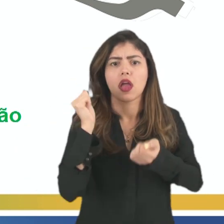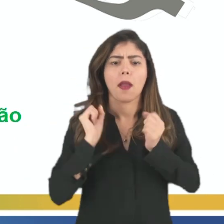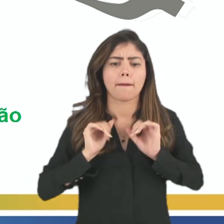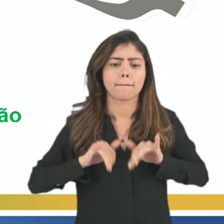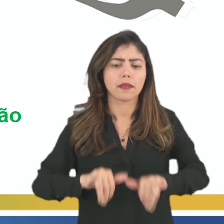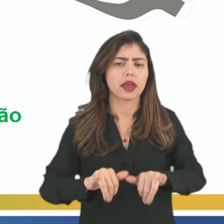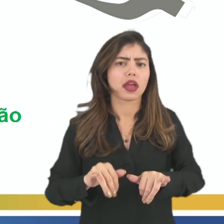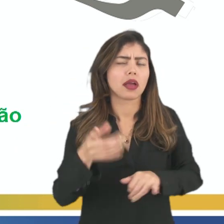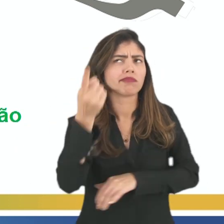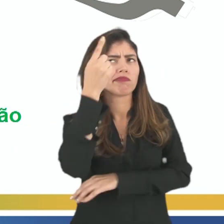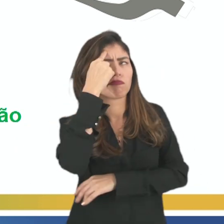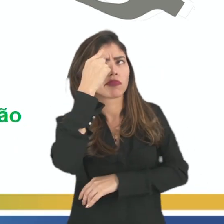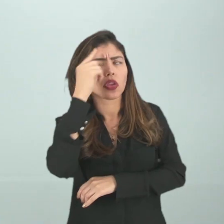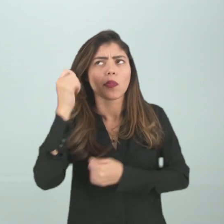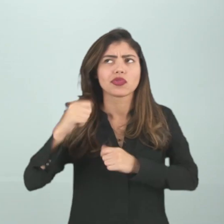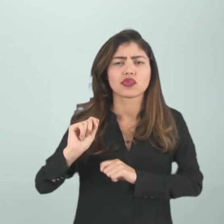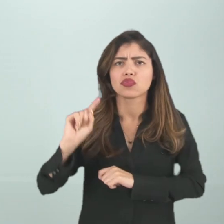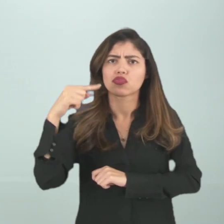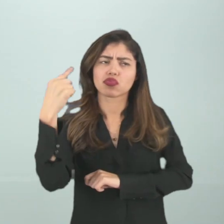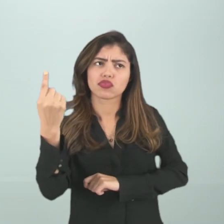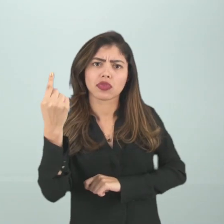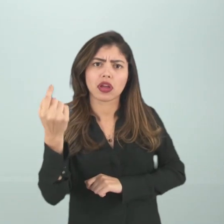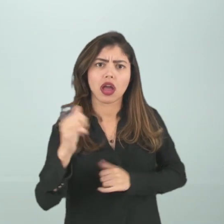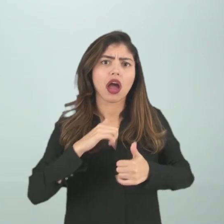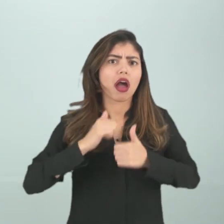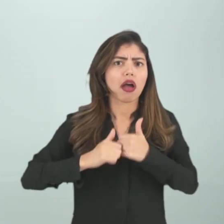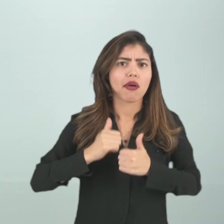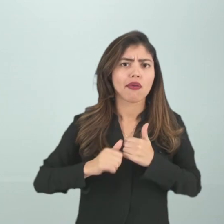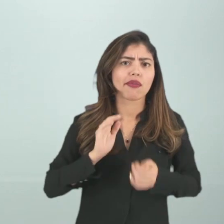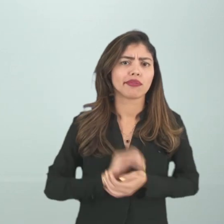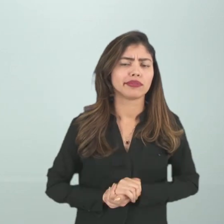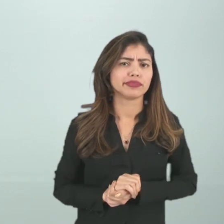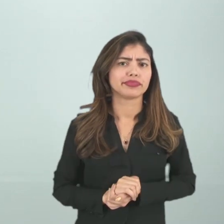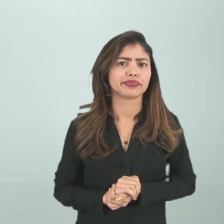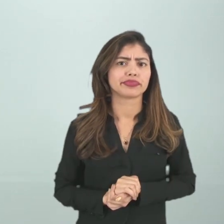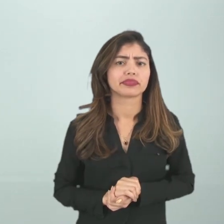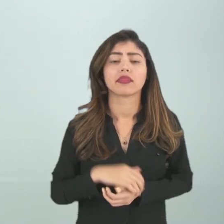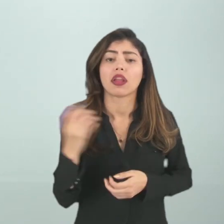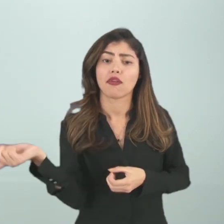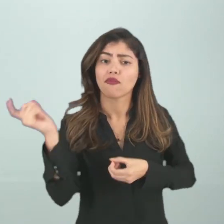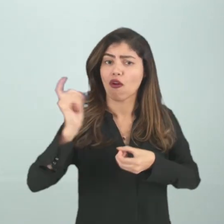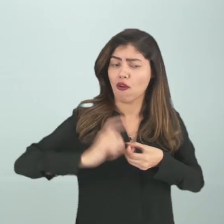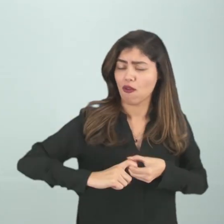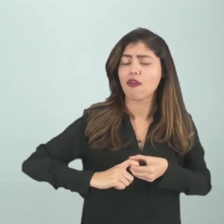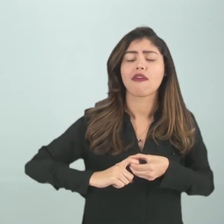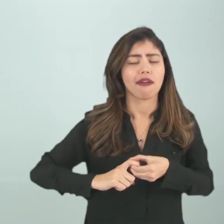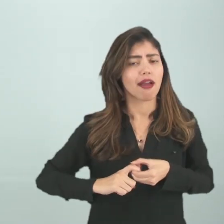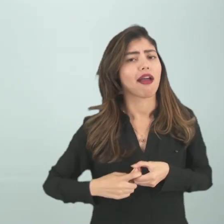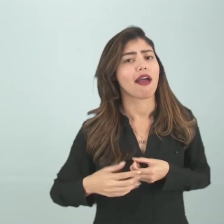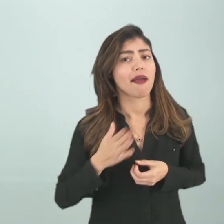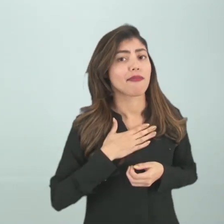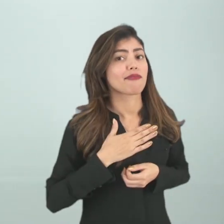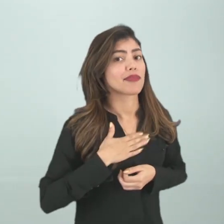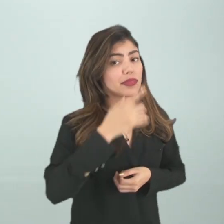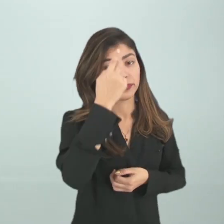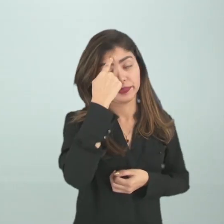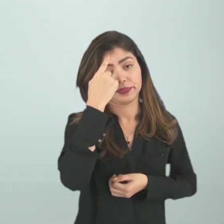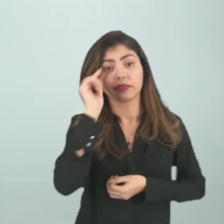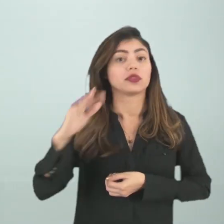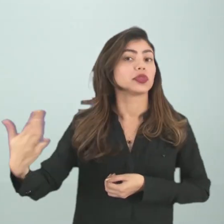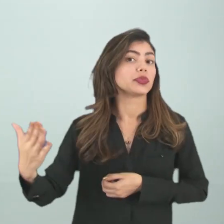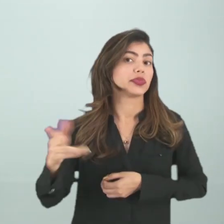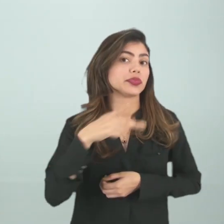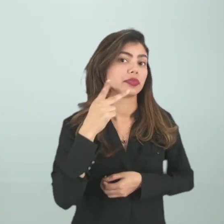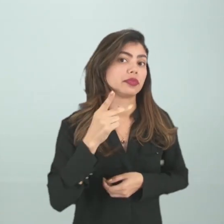supermercado, aí eu lembro, ah, eu preciso comprar arroz, porque não tinha mais, então eu recorro à minha memória. Mas quando nós